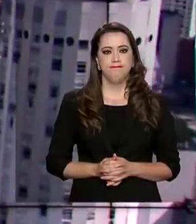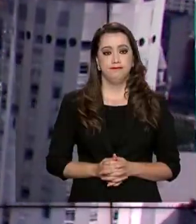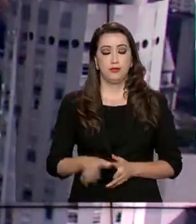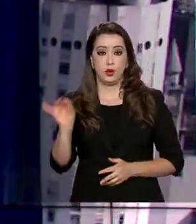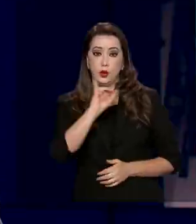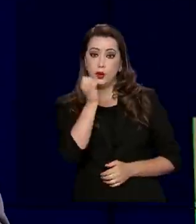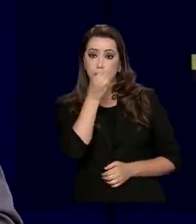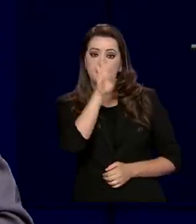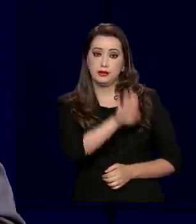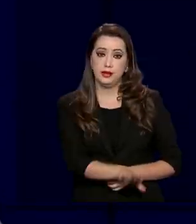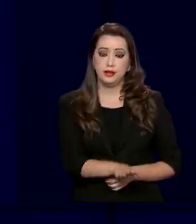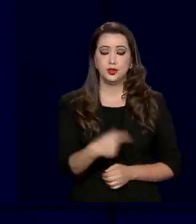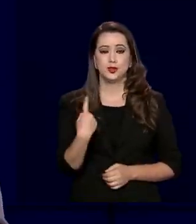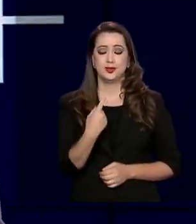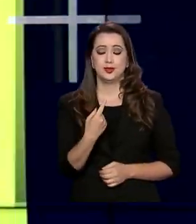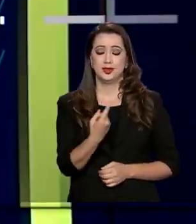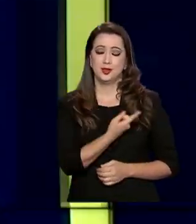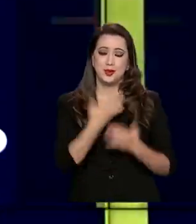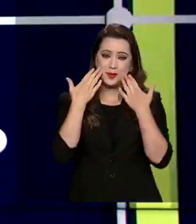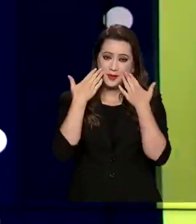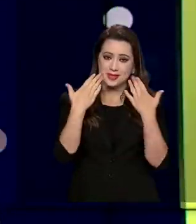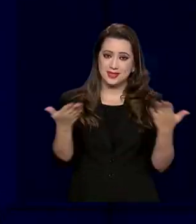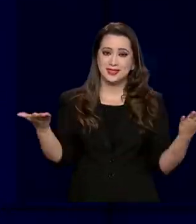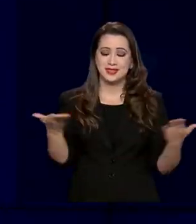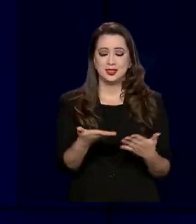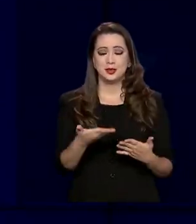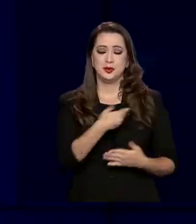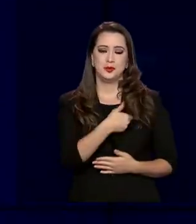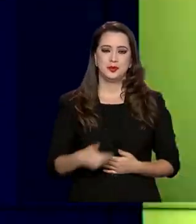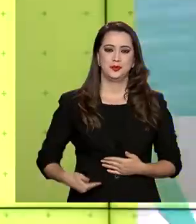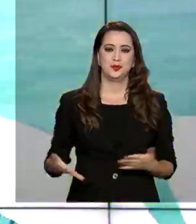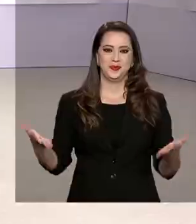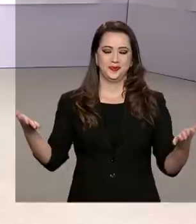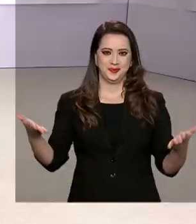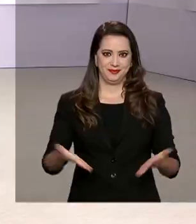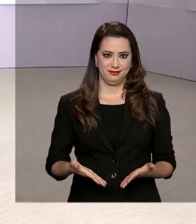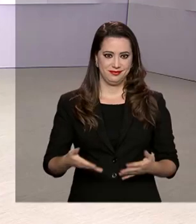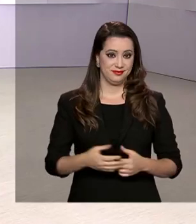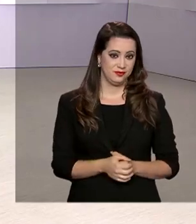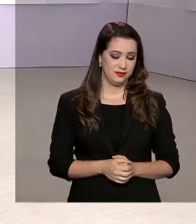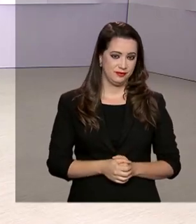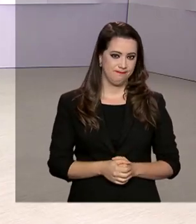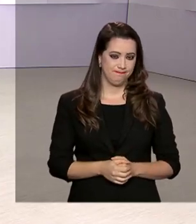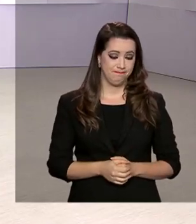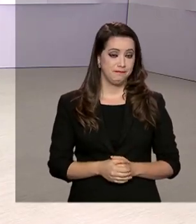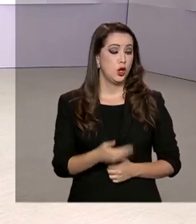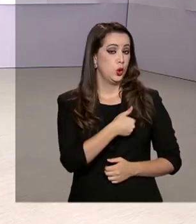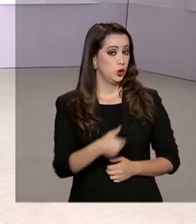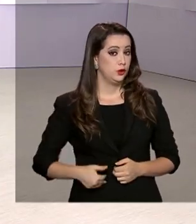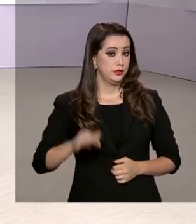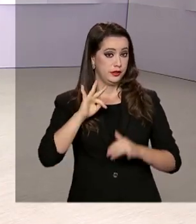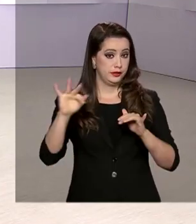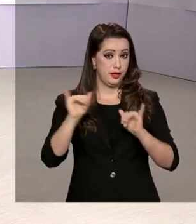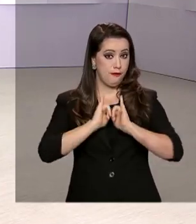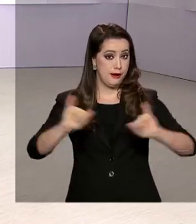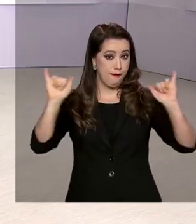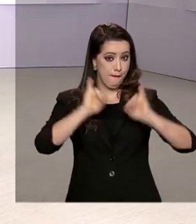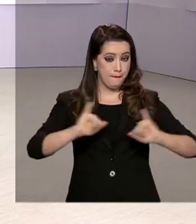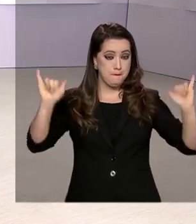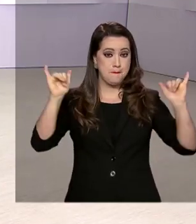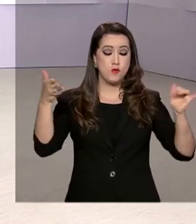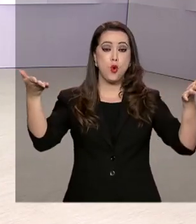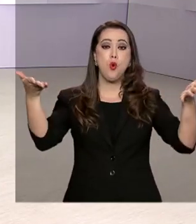Olá, boa tarde para você. Estamos de volta com o Governo Agora. O Governo Federal lançou hoje um novo programa